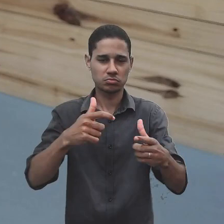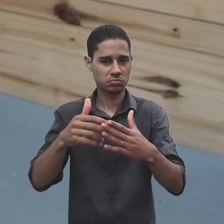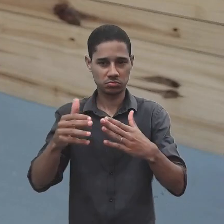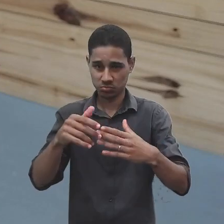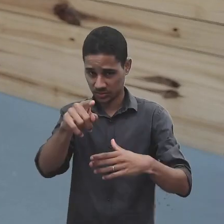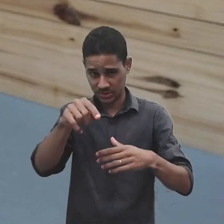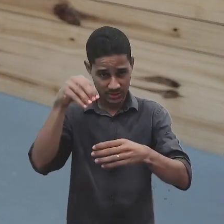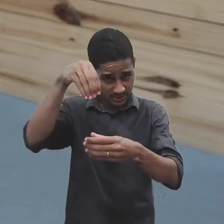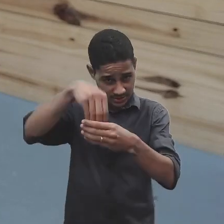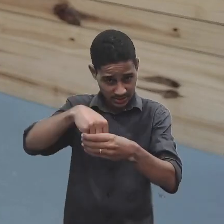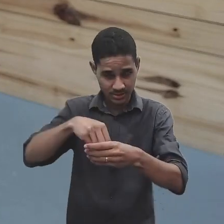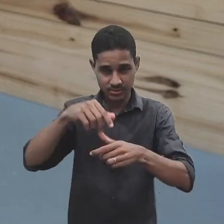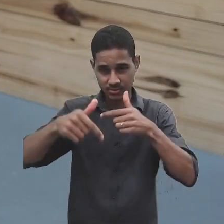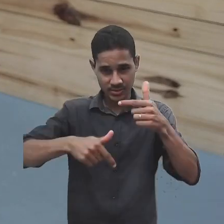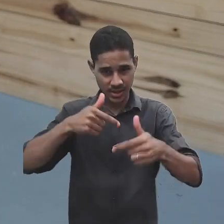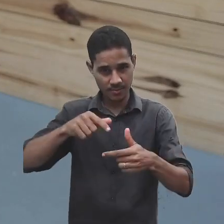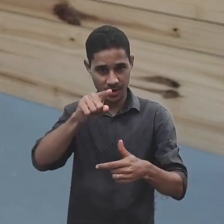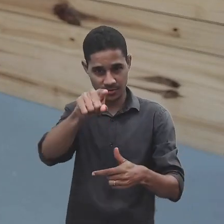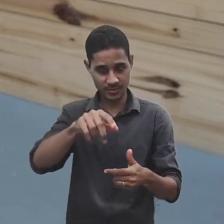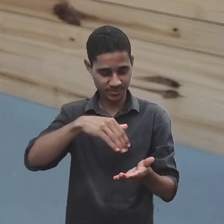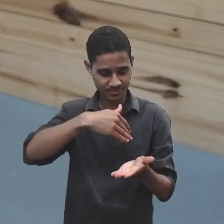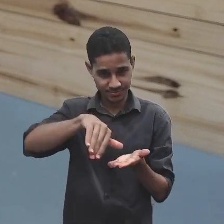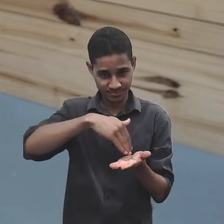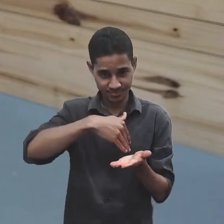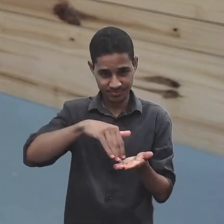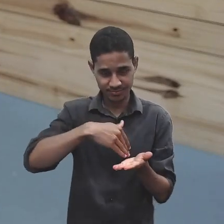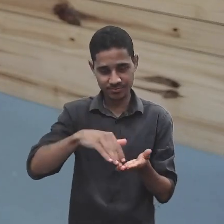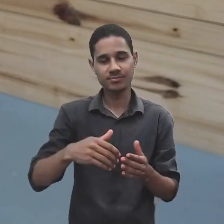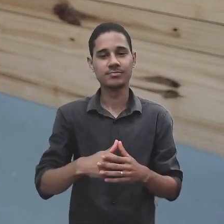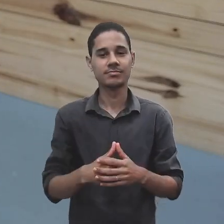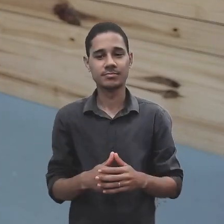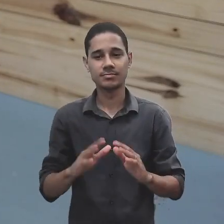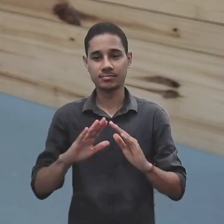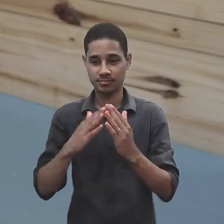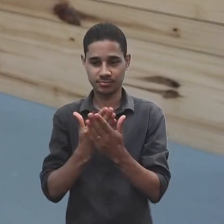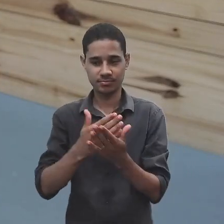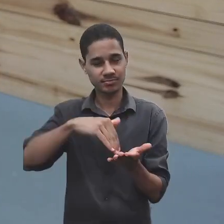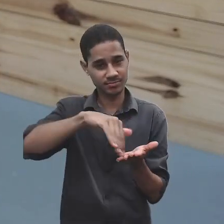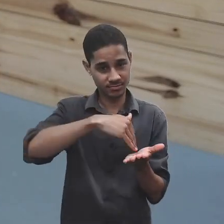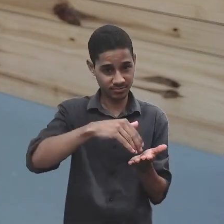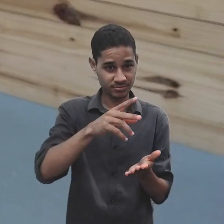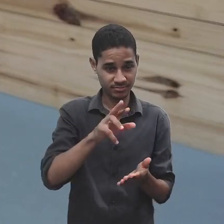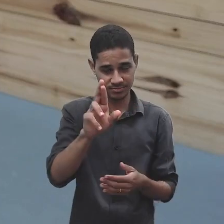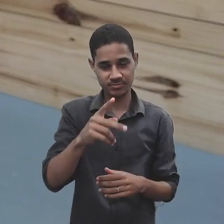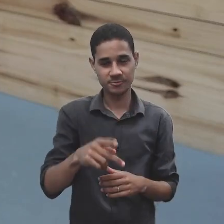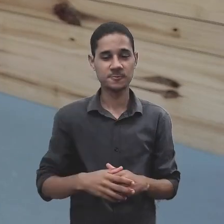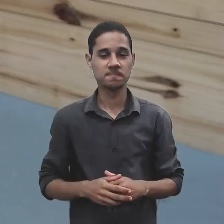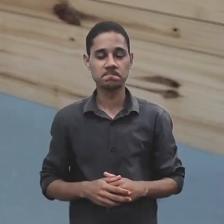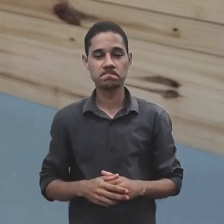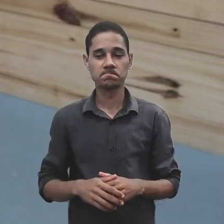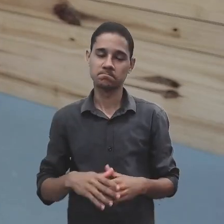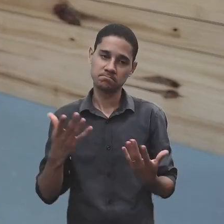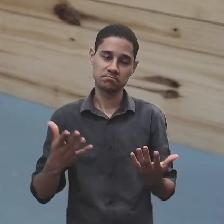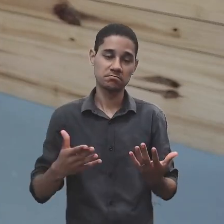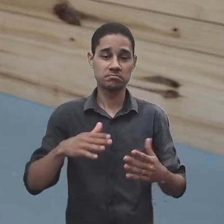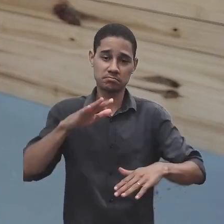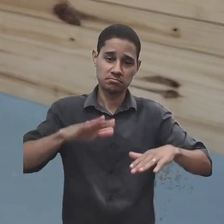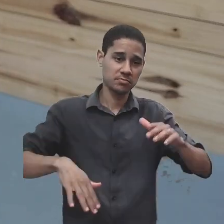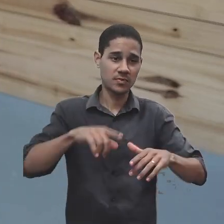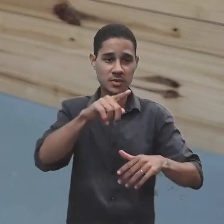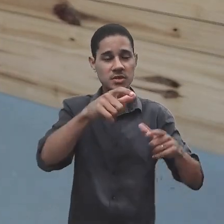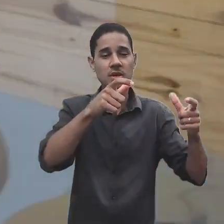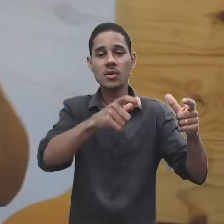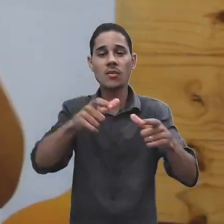que vai atuar como secretaria, secretário escolar. Então, dependendo de onde você vai